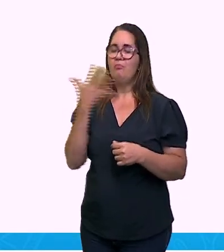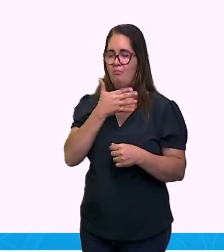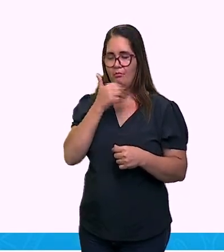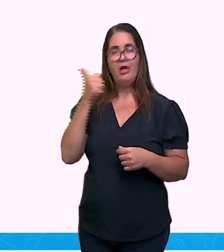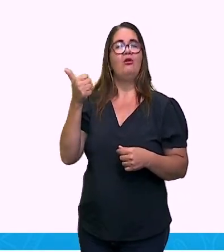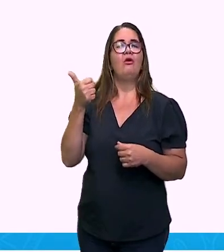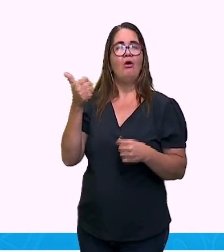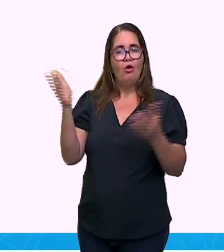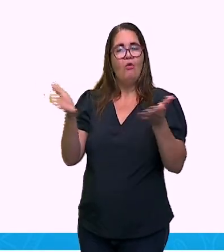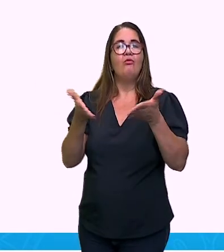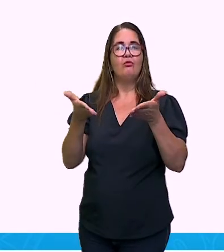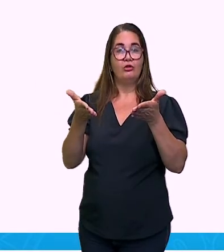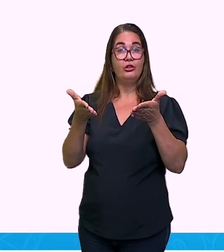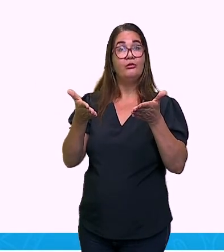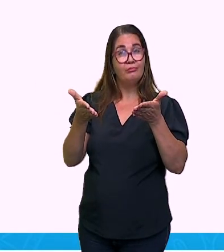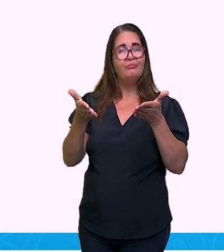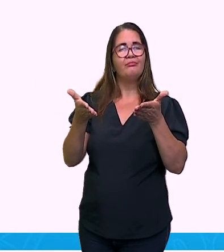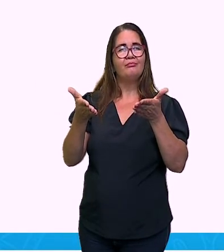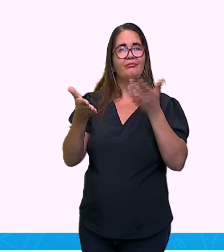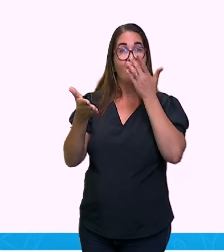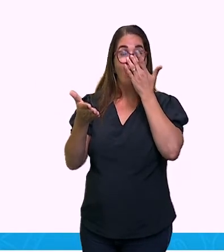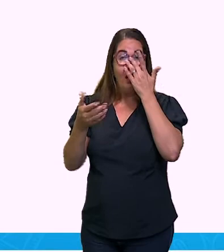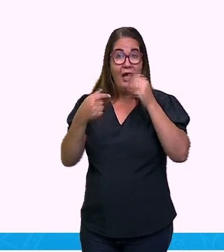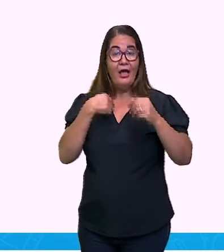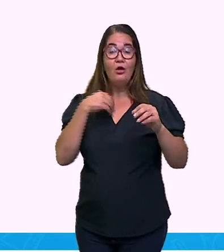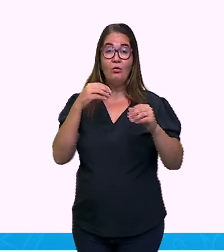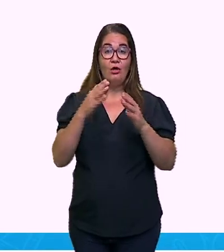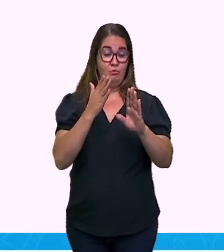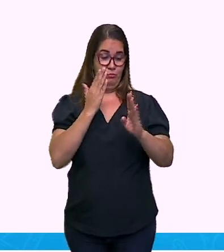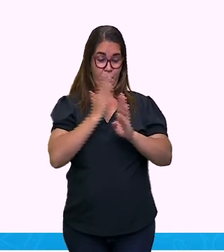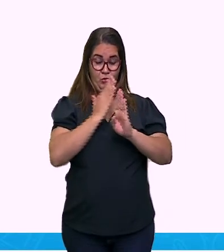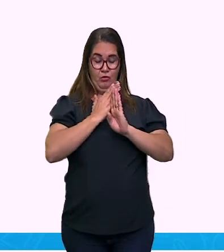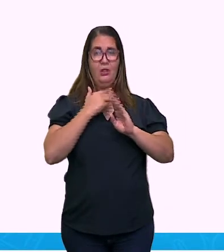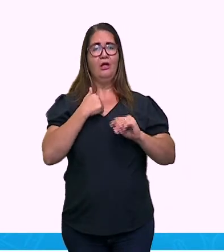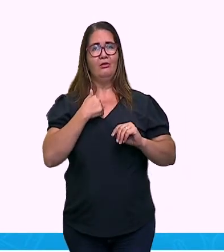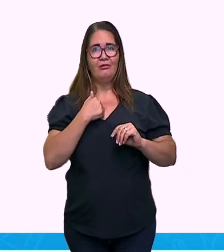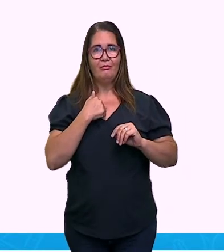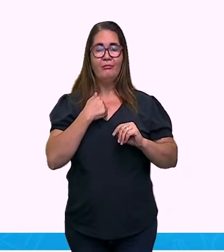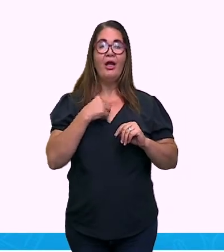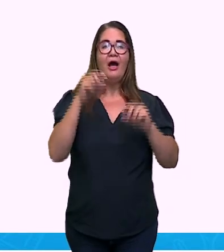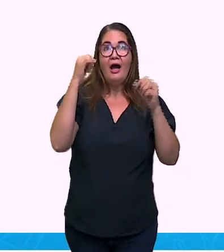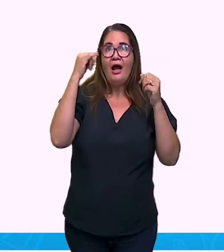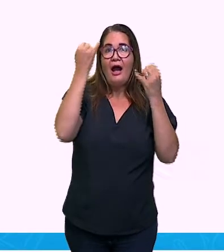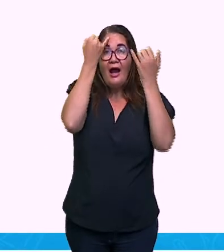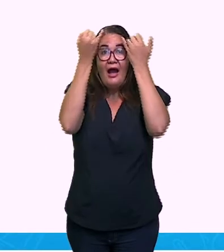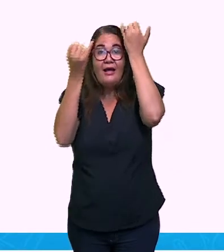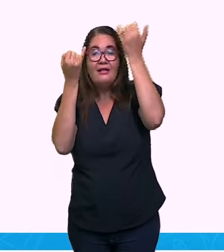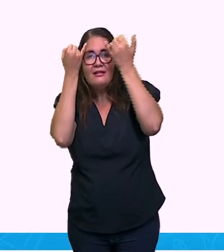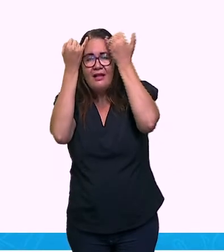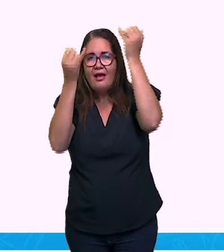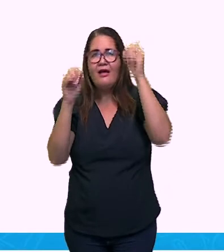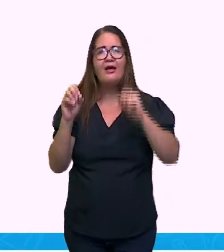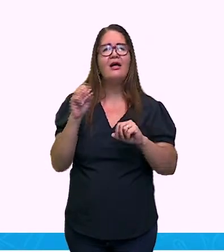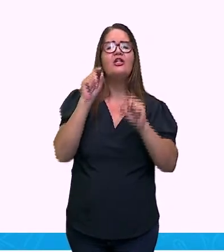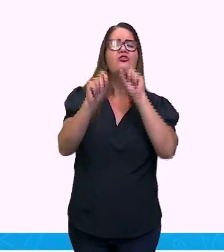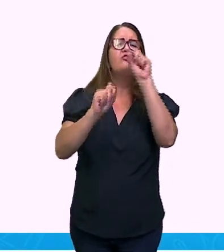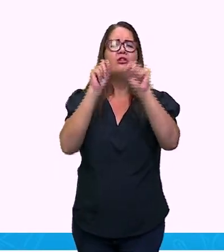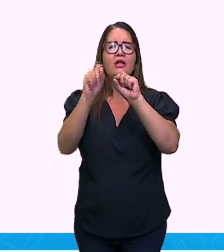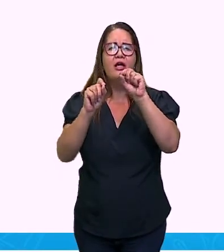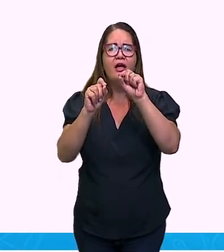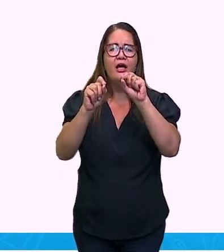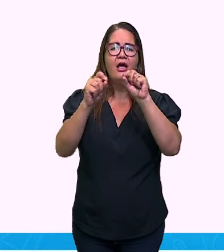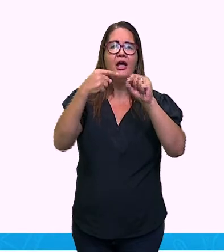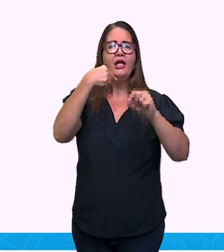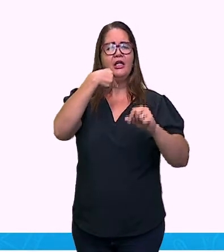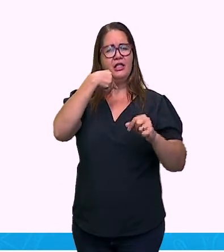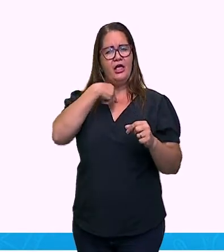perdida? Porque eu estou me achando. Então, esse pois traz ideia de explicação. E o próximo? Hoje